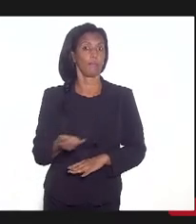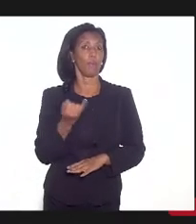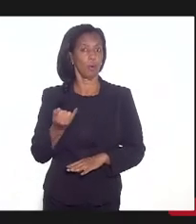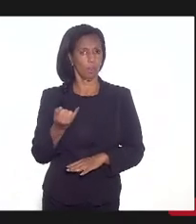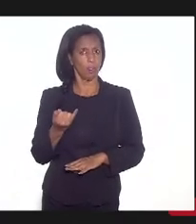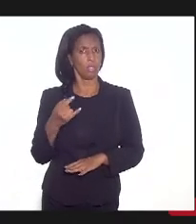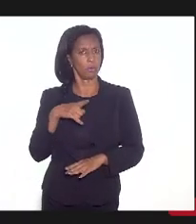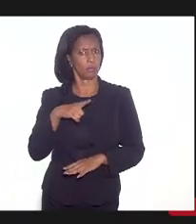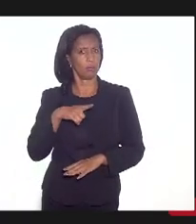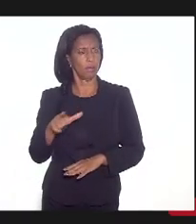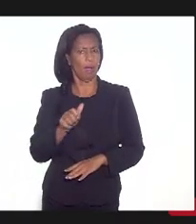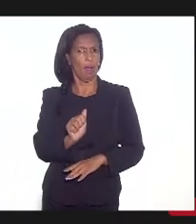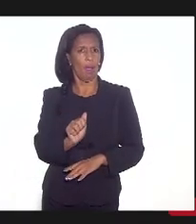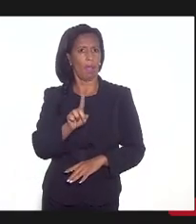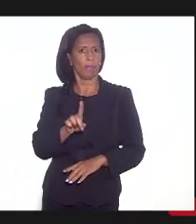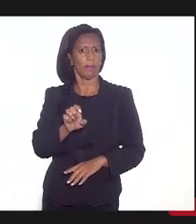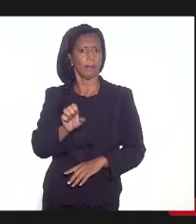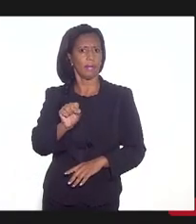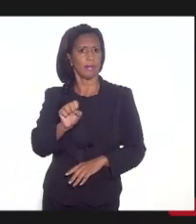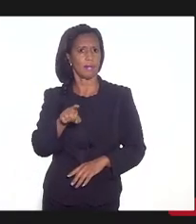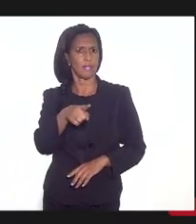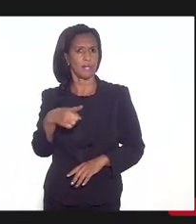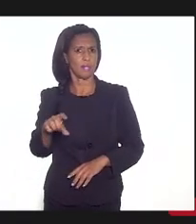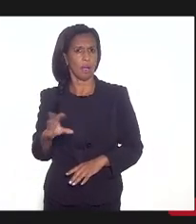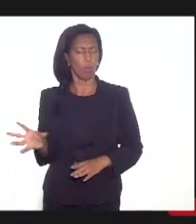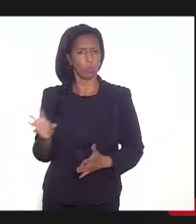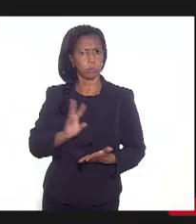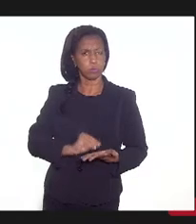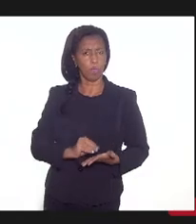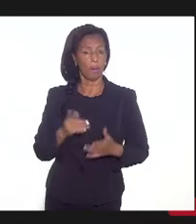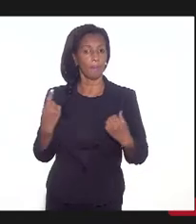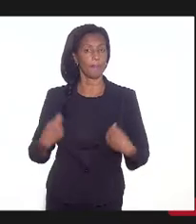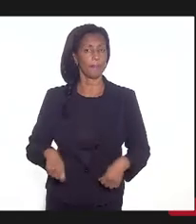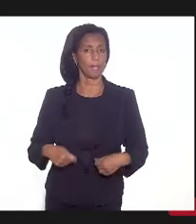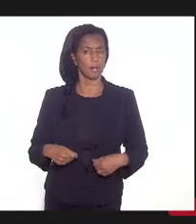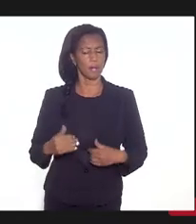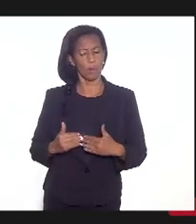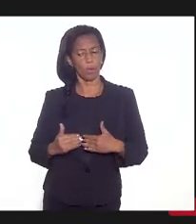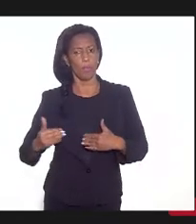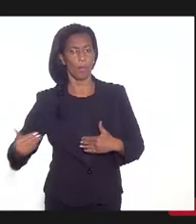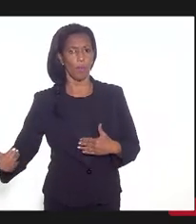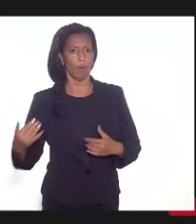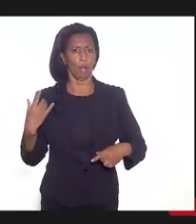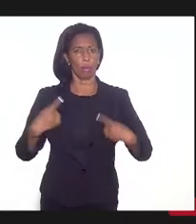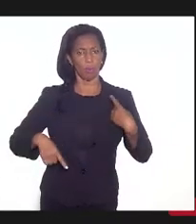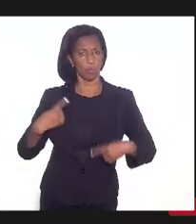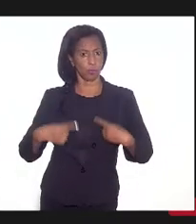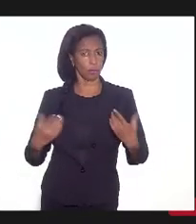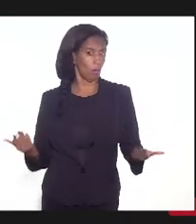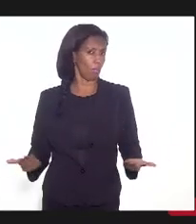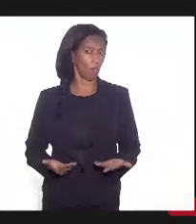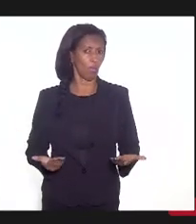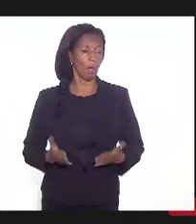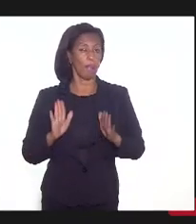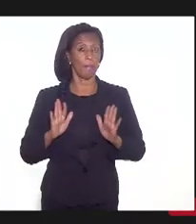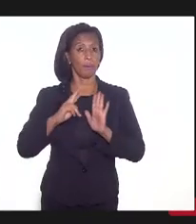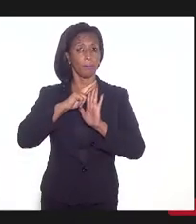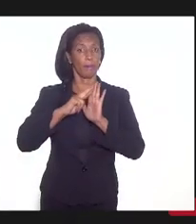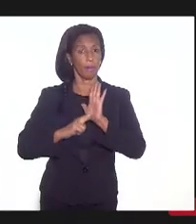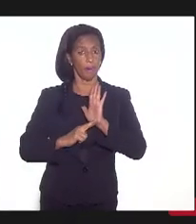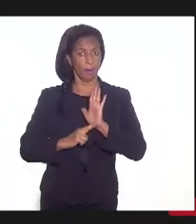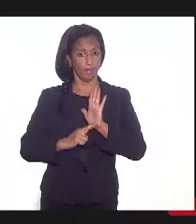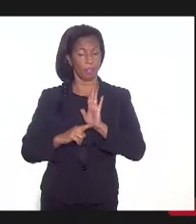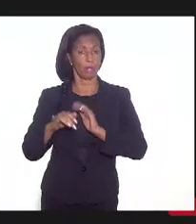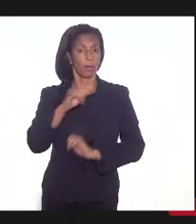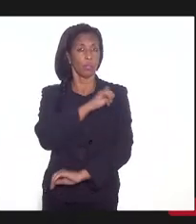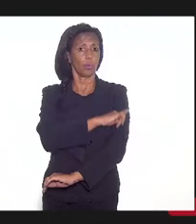a adesão, também é importante deixar claro que havia discussões, podia prorrogar, não fazer essa adesão agora, mas, pela regra, o Rio